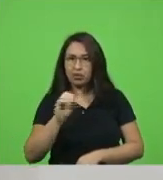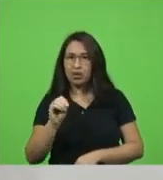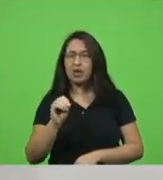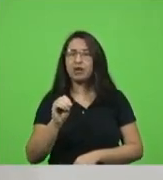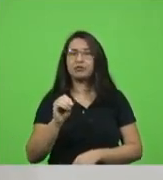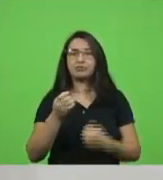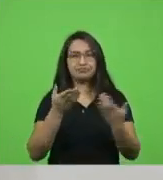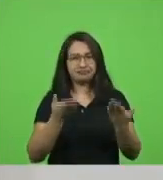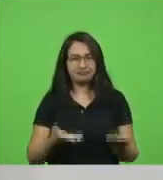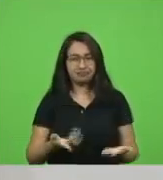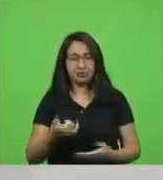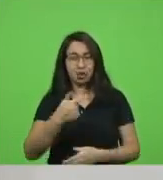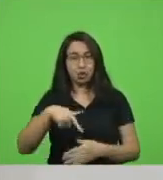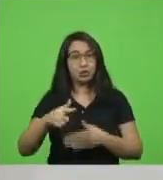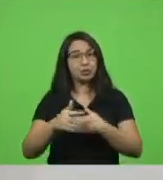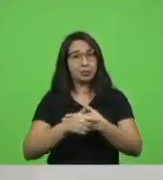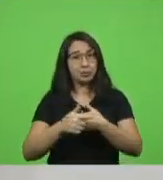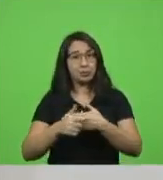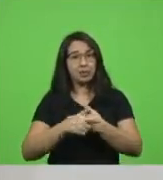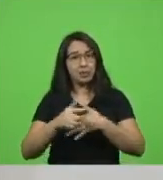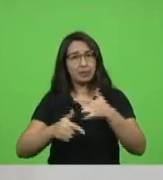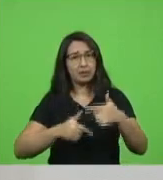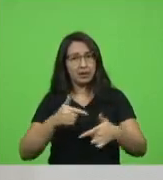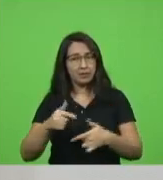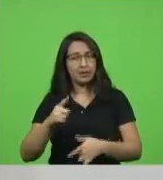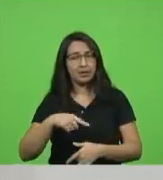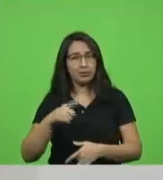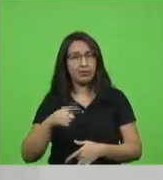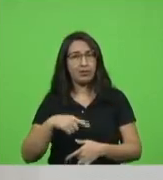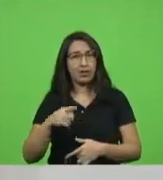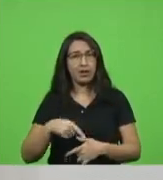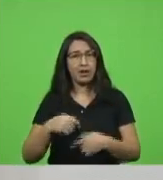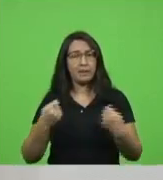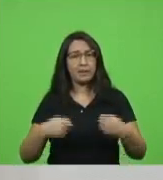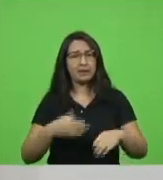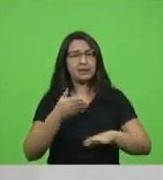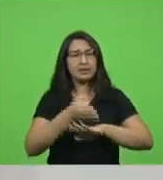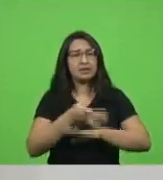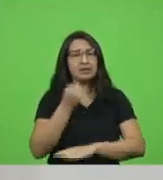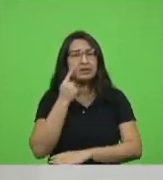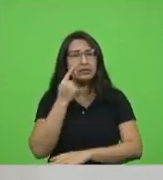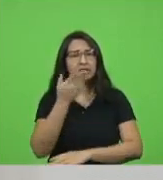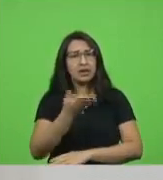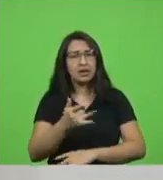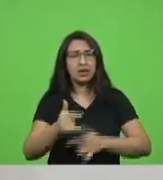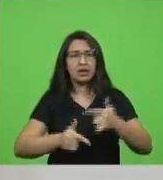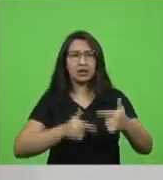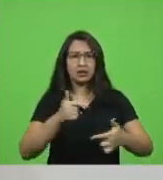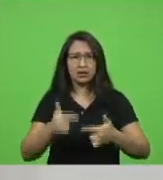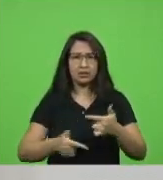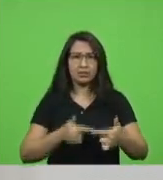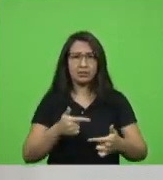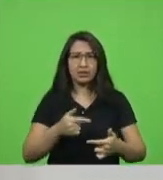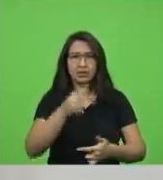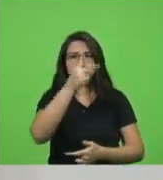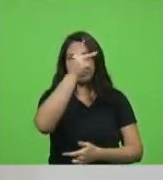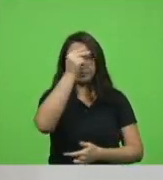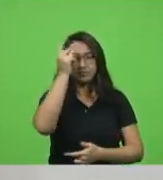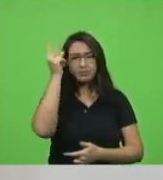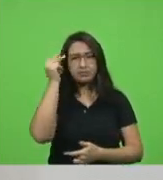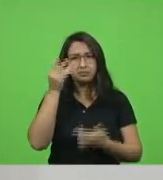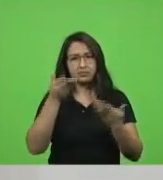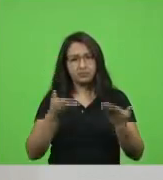é o nosso papel fazer acontecer nos municípios catarinenses levar o secretário lá pisar no chão do